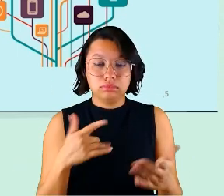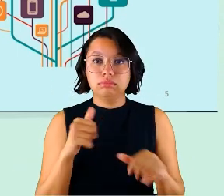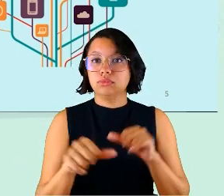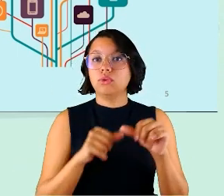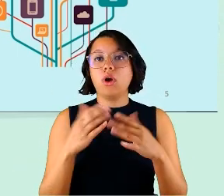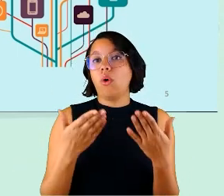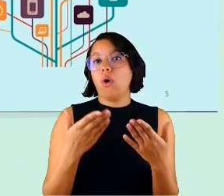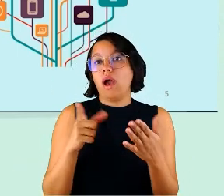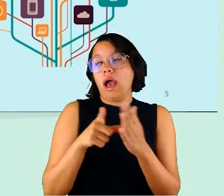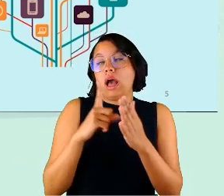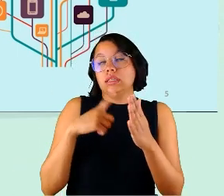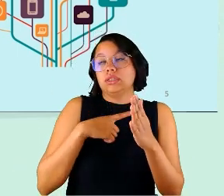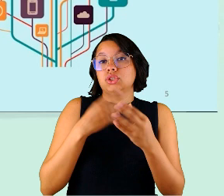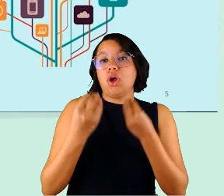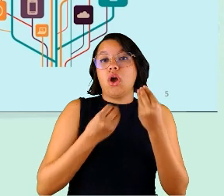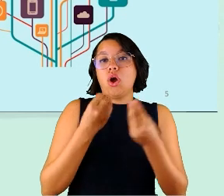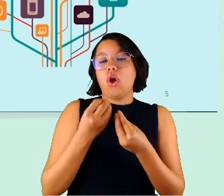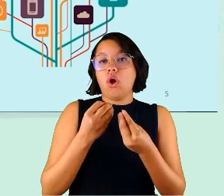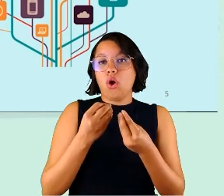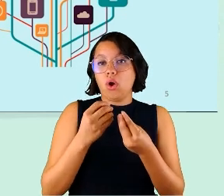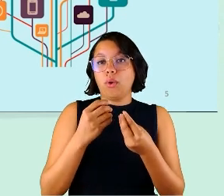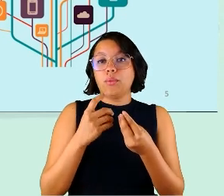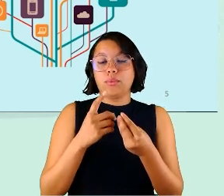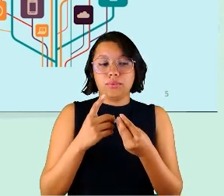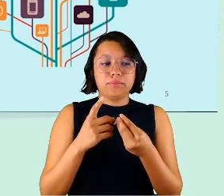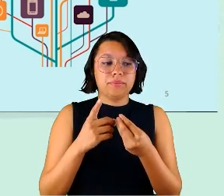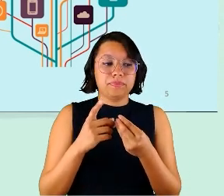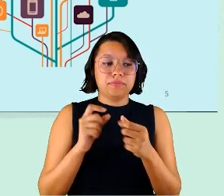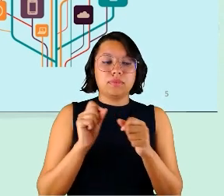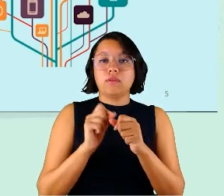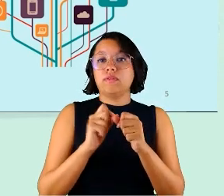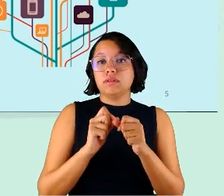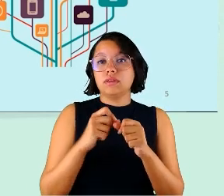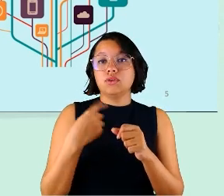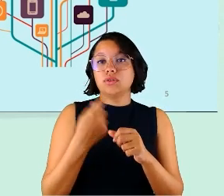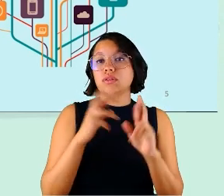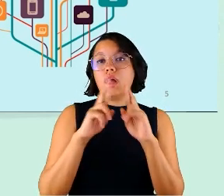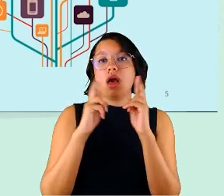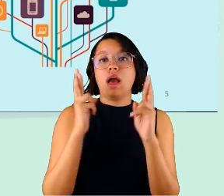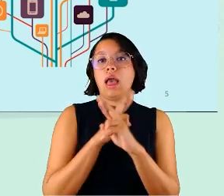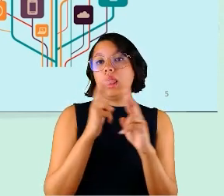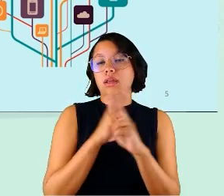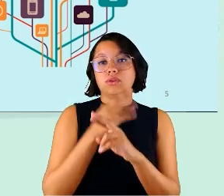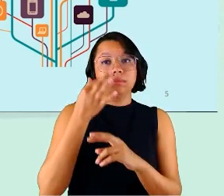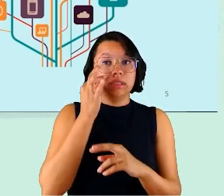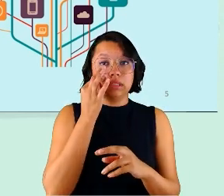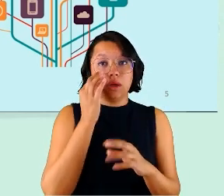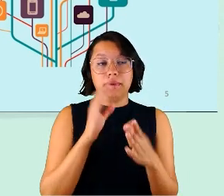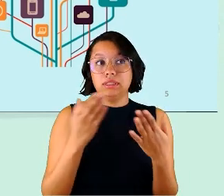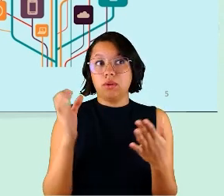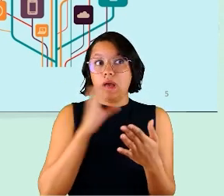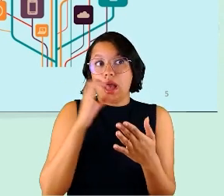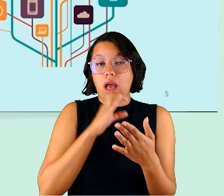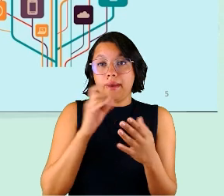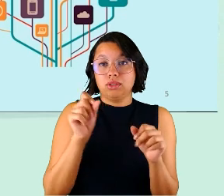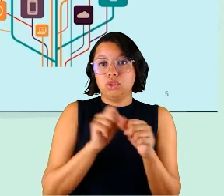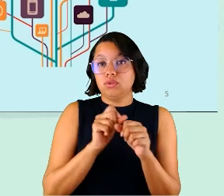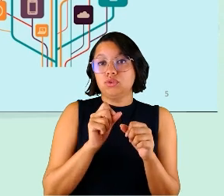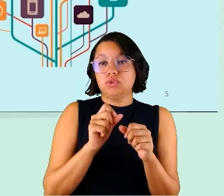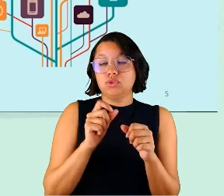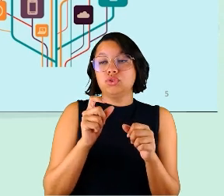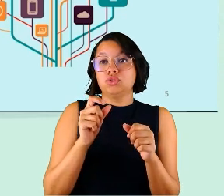enquanto antes a gente tinha como mediar algumas das nossas relações presencialmente, de repente nós tivemos que usar